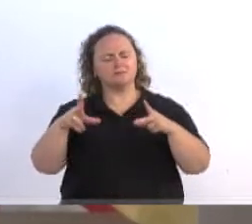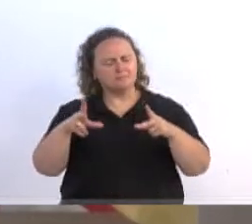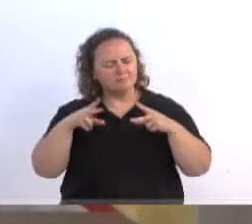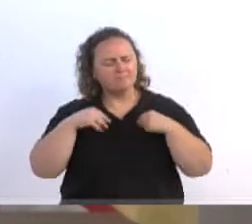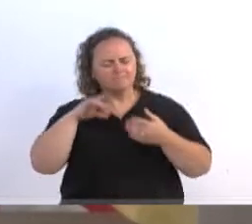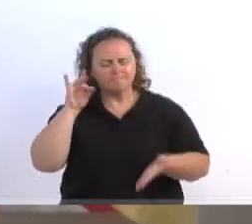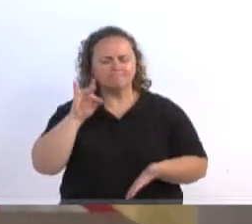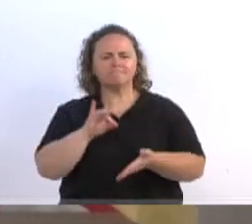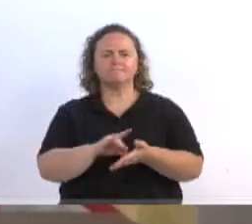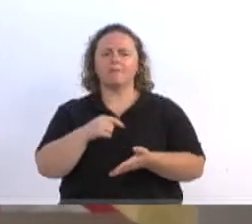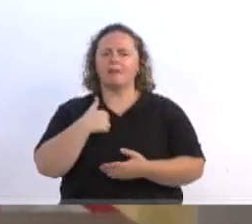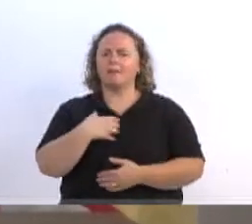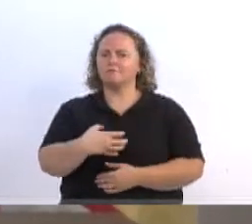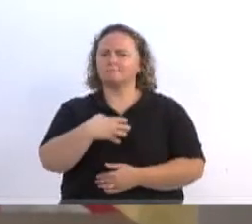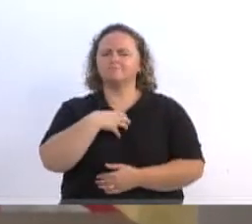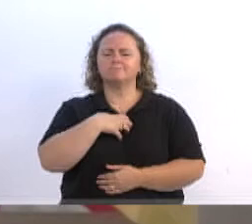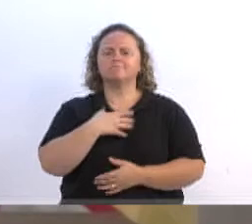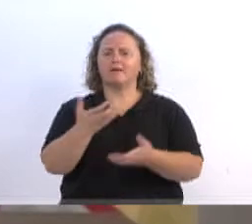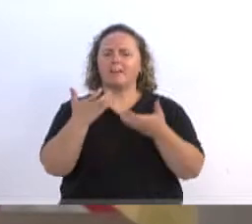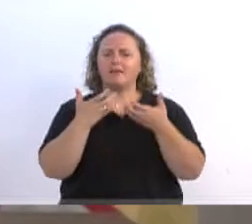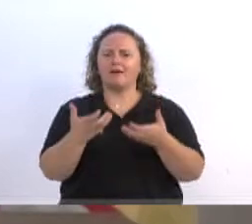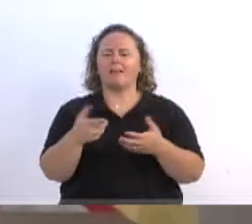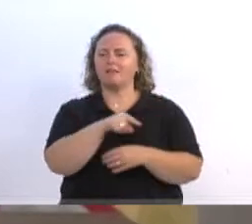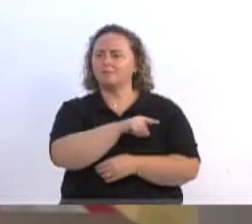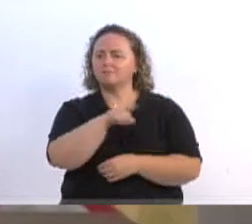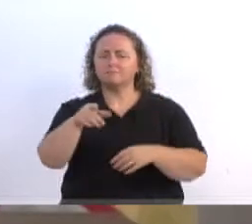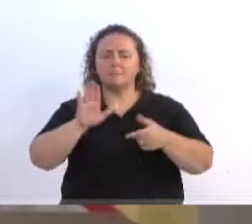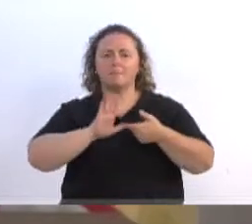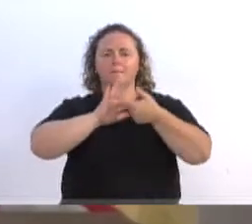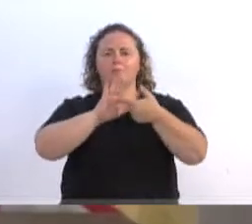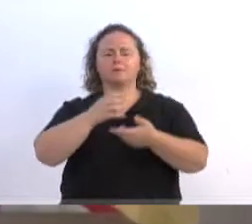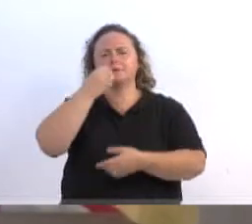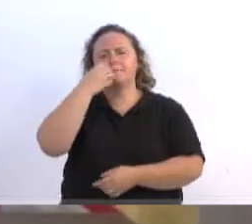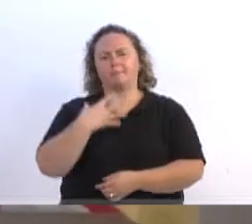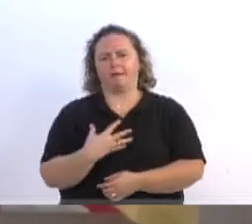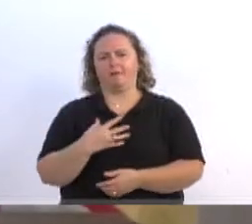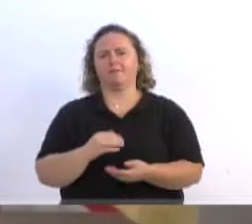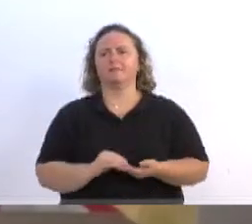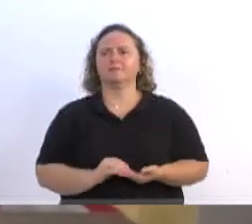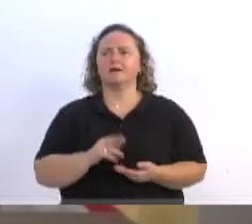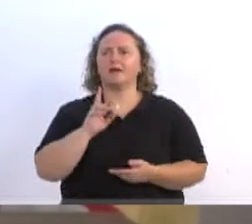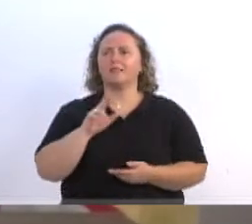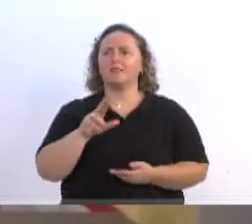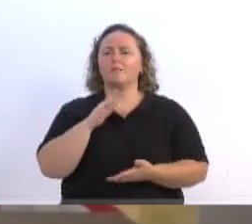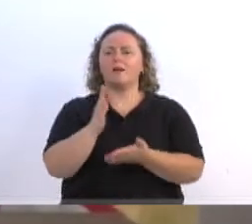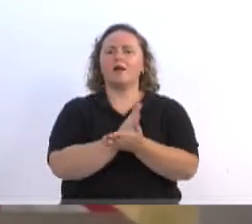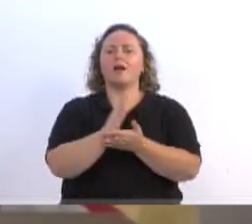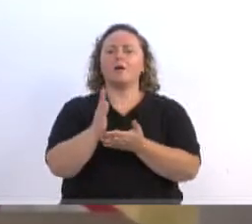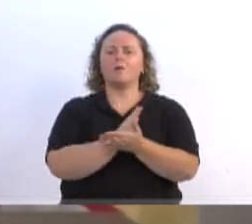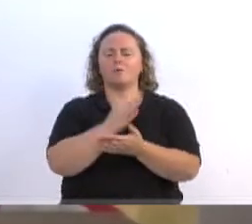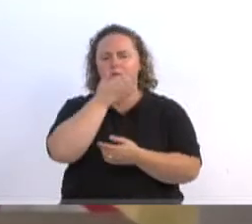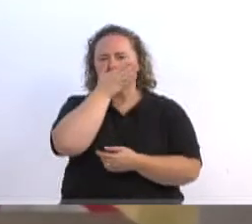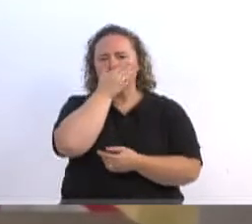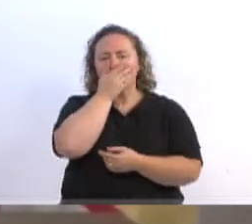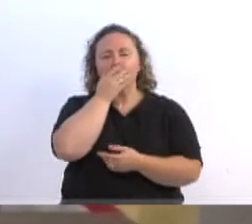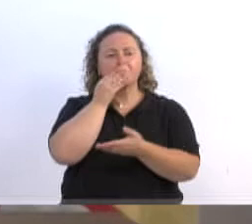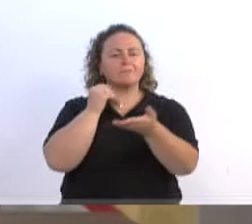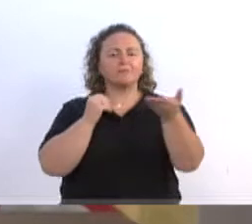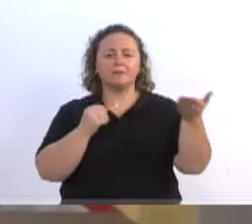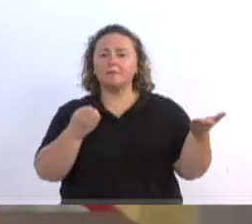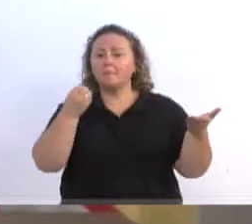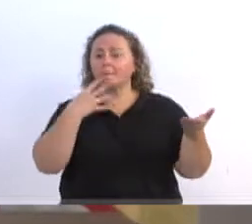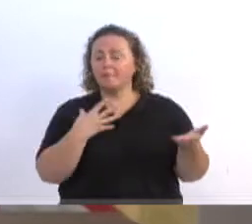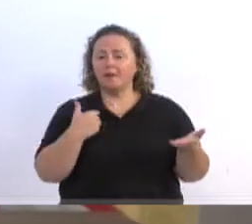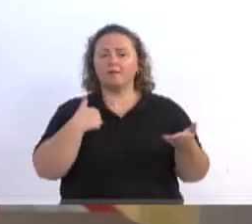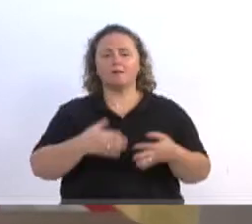isso de coração, porque vocês dão um exemplo bom para a cidade de Blumenau. Não é o exemplo ruim que alguns dão. É através desse exemplo bom que eu tenho